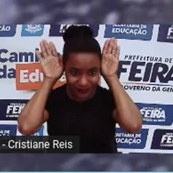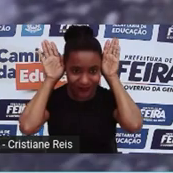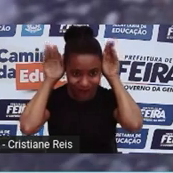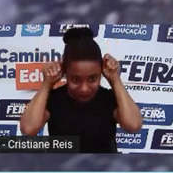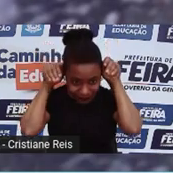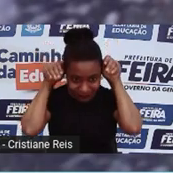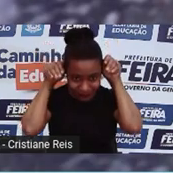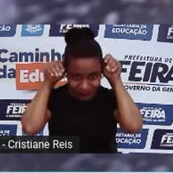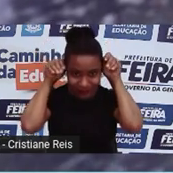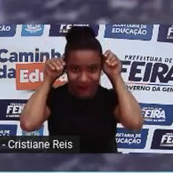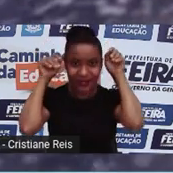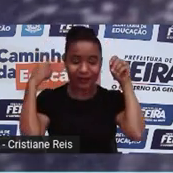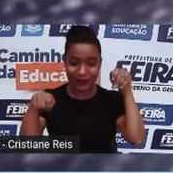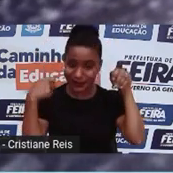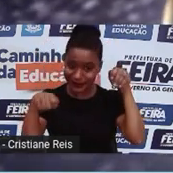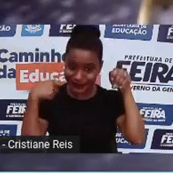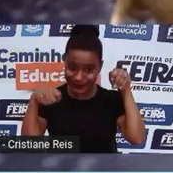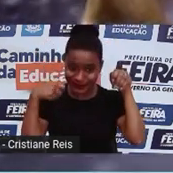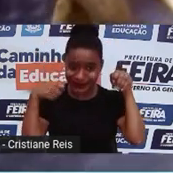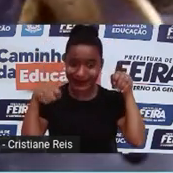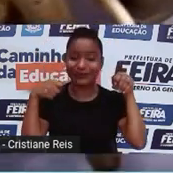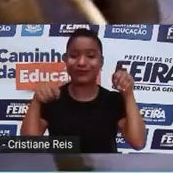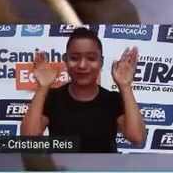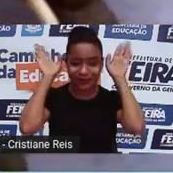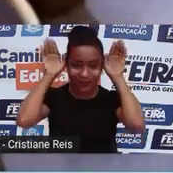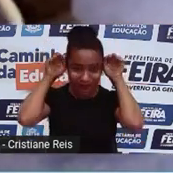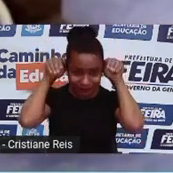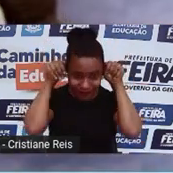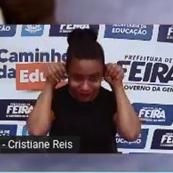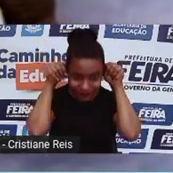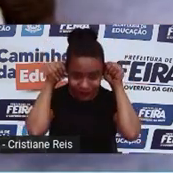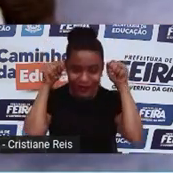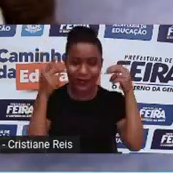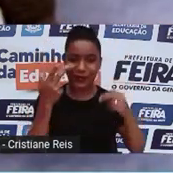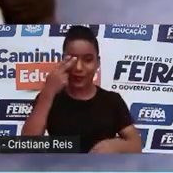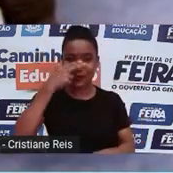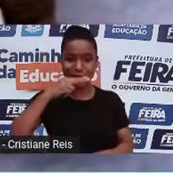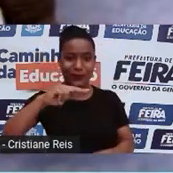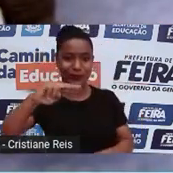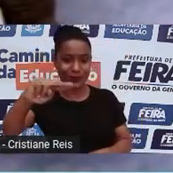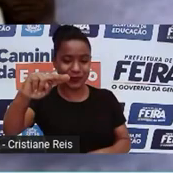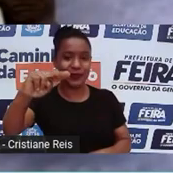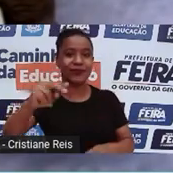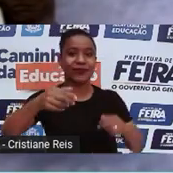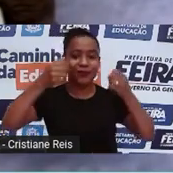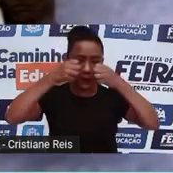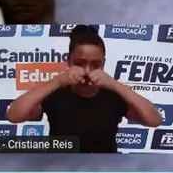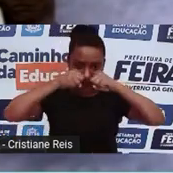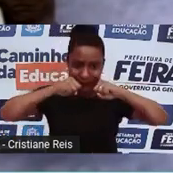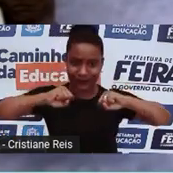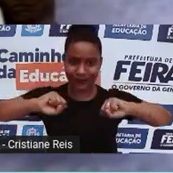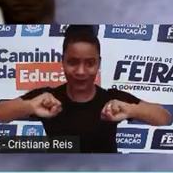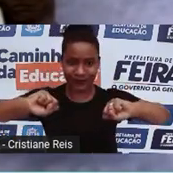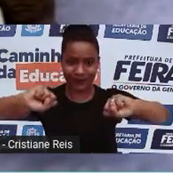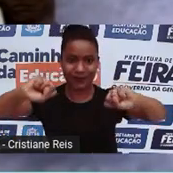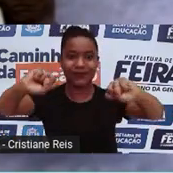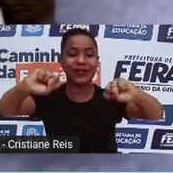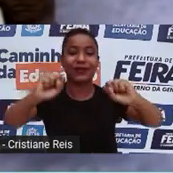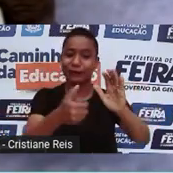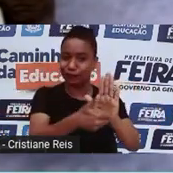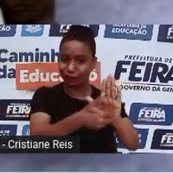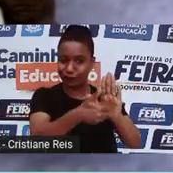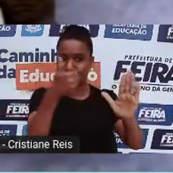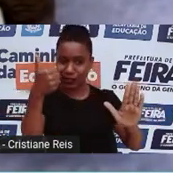desaparecer. Assim como as presas, para não correr o risco de ser extinto de novo por caçadores atrás de marfim.